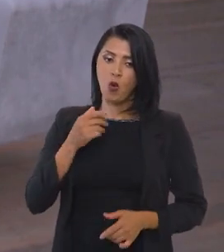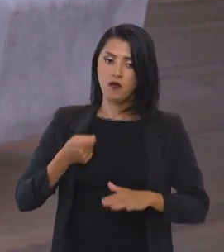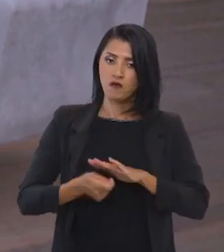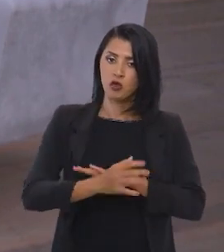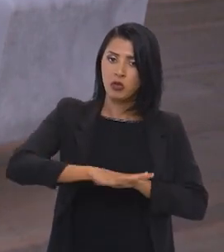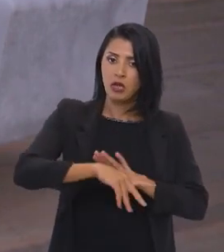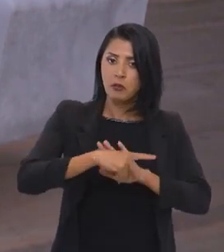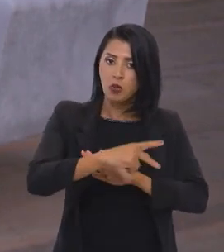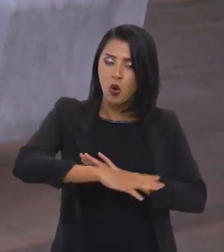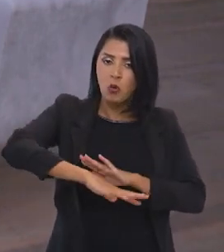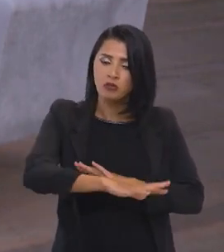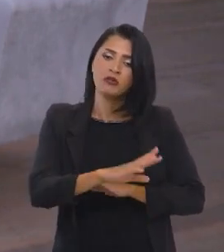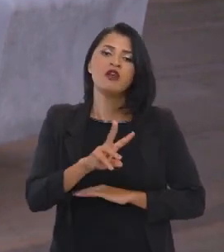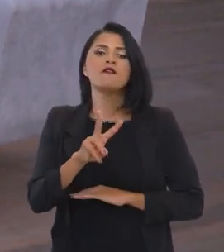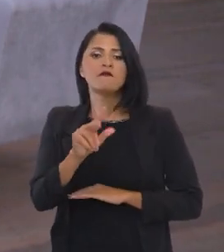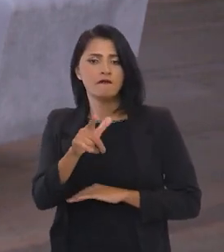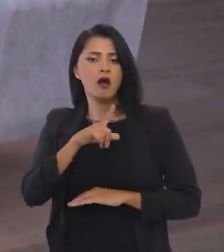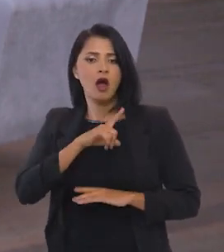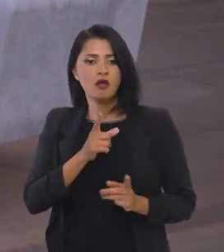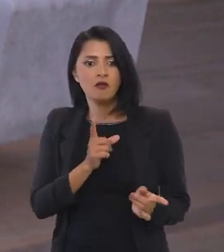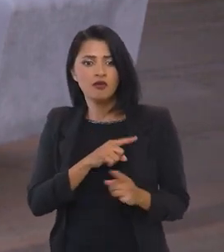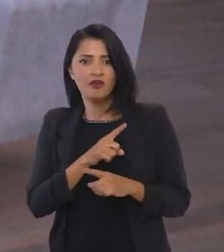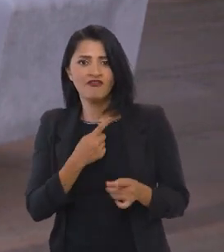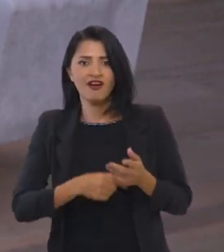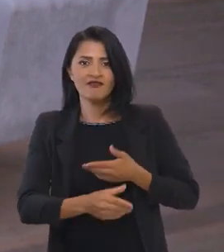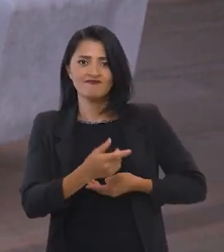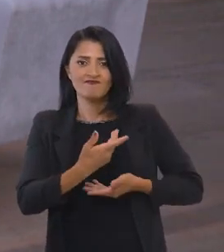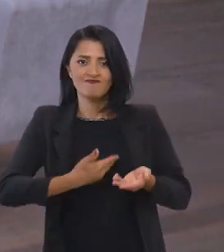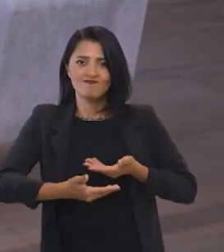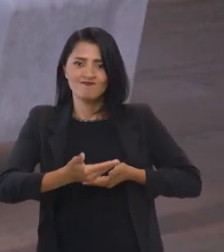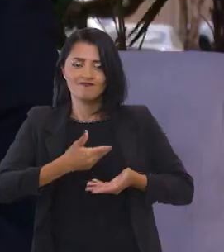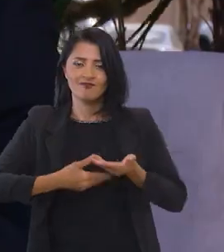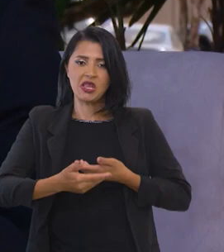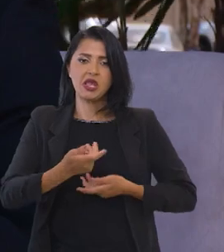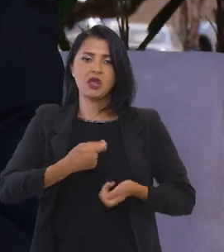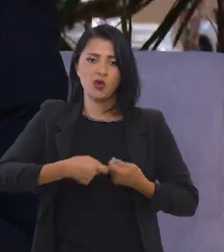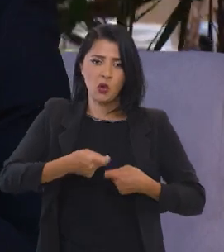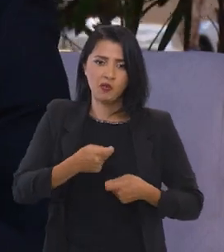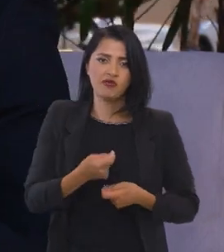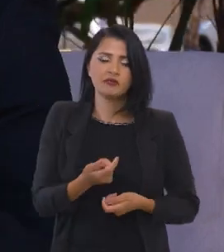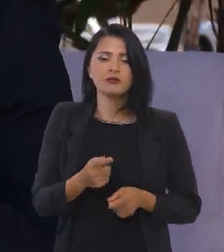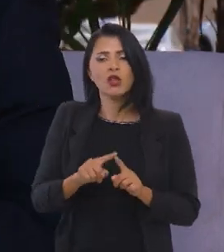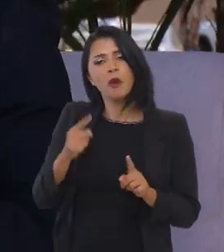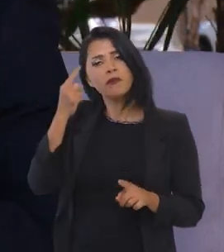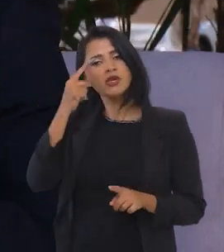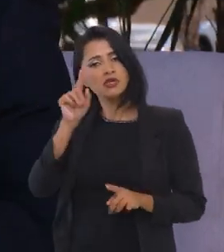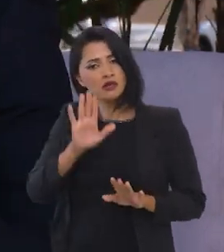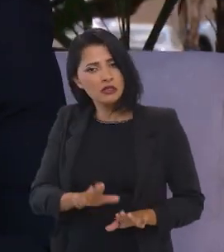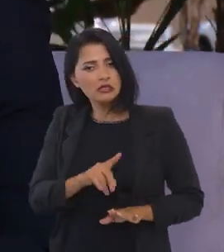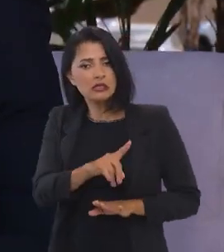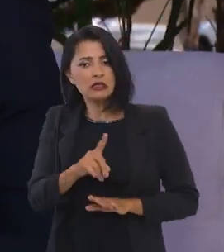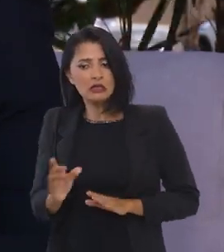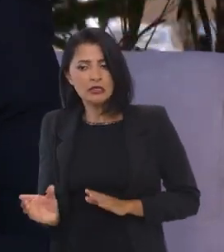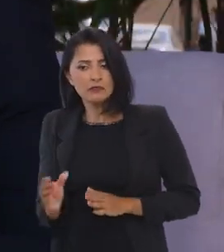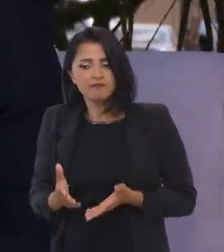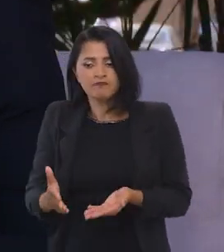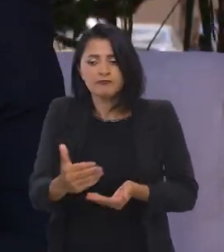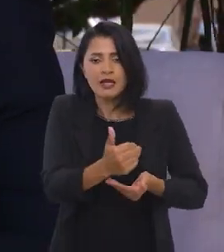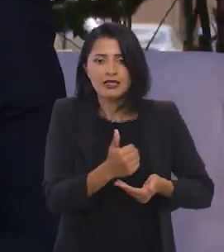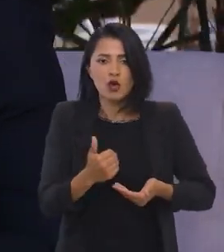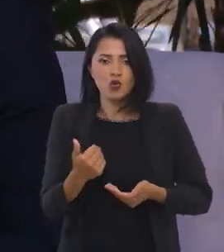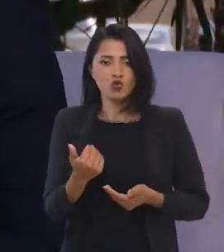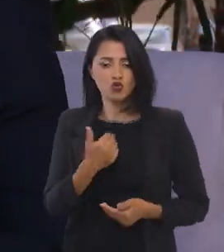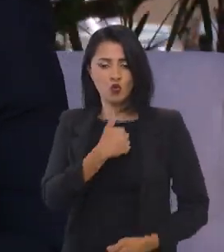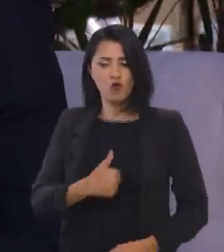investimento naquele próprio setor que vai também reverter em ganhos econômicos. Pensando nisso e pensando nessa questão da